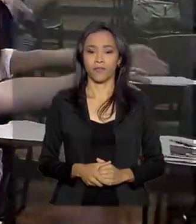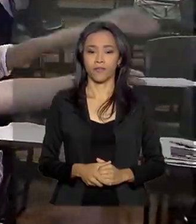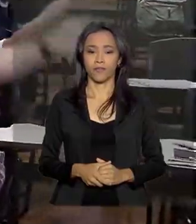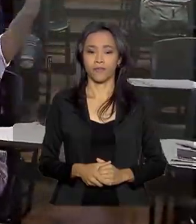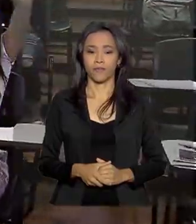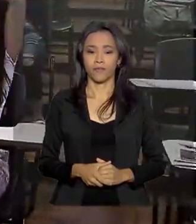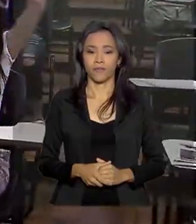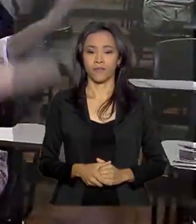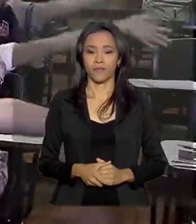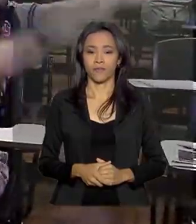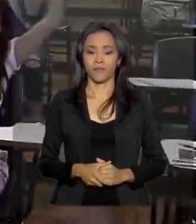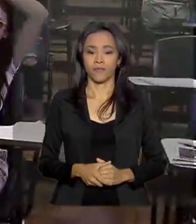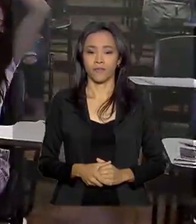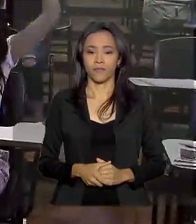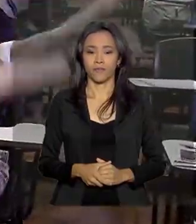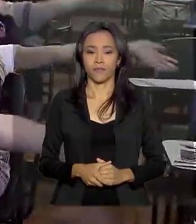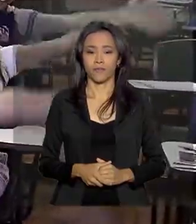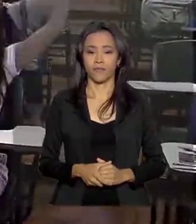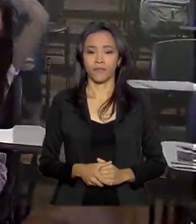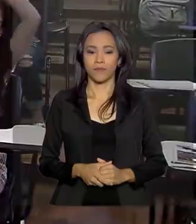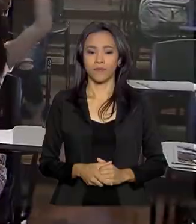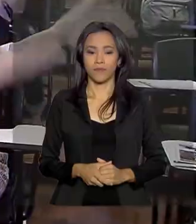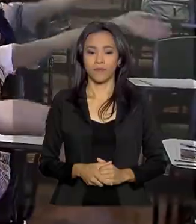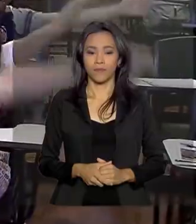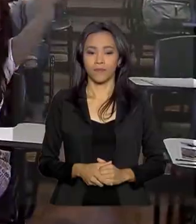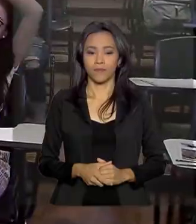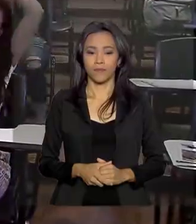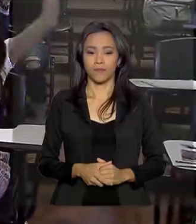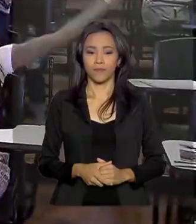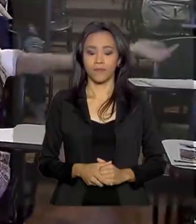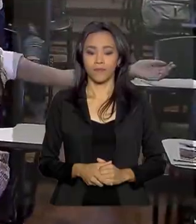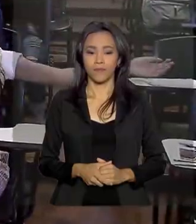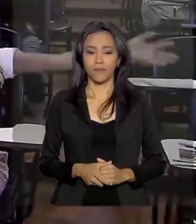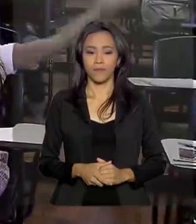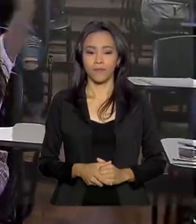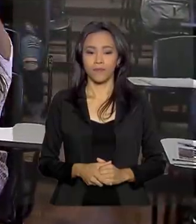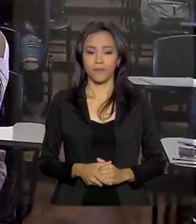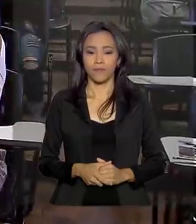Aplausos Ei, ei, ei, ei, ei.